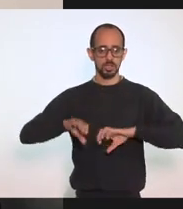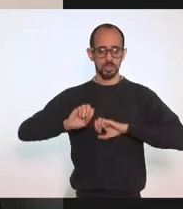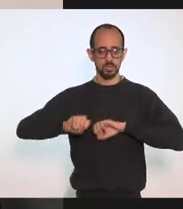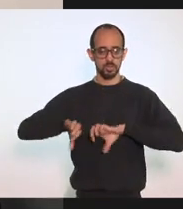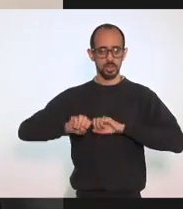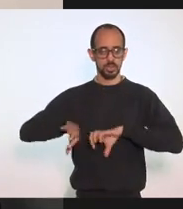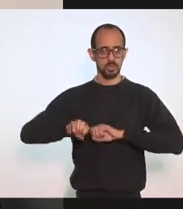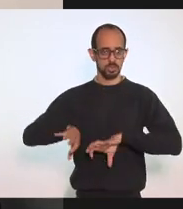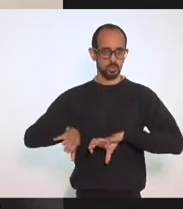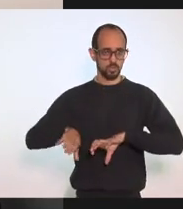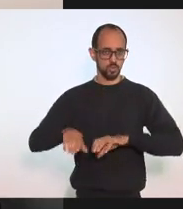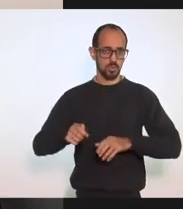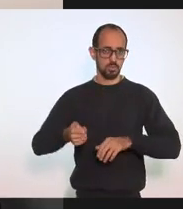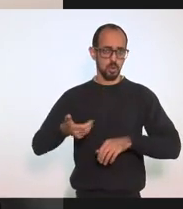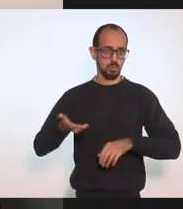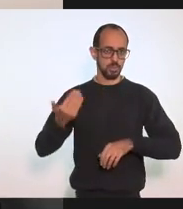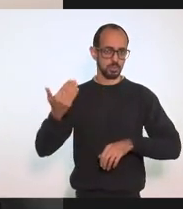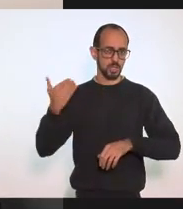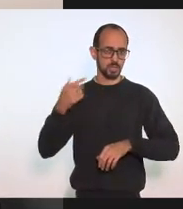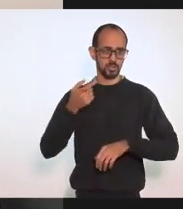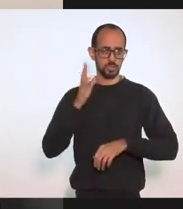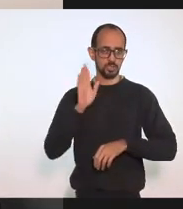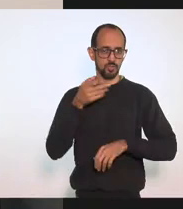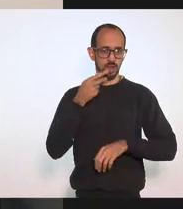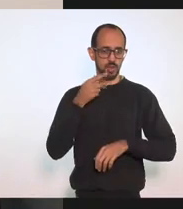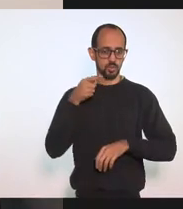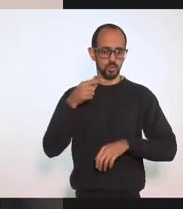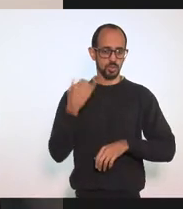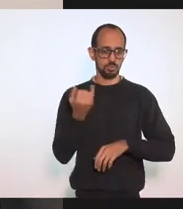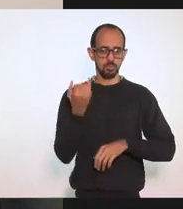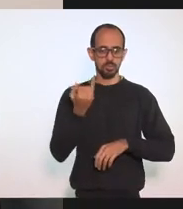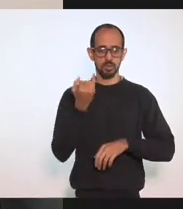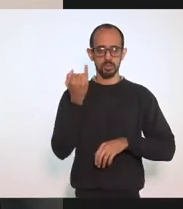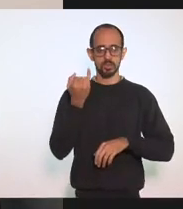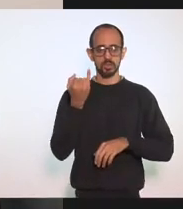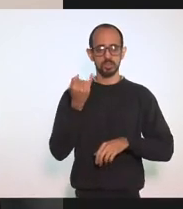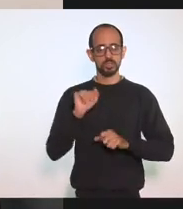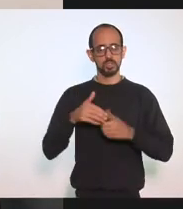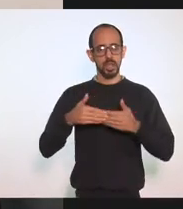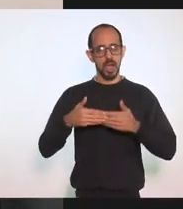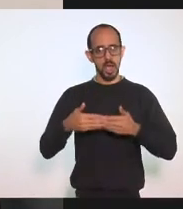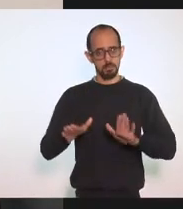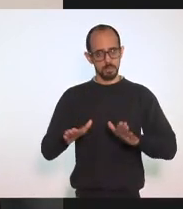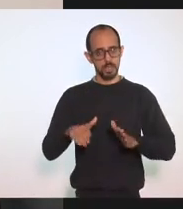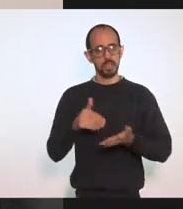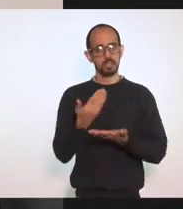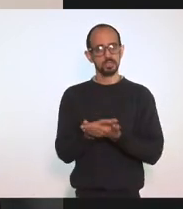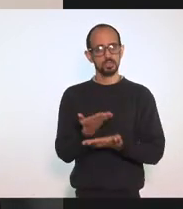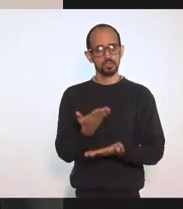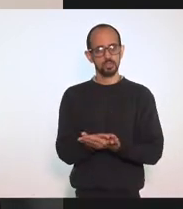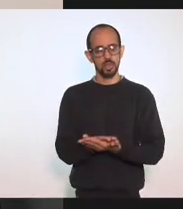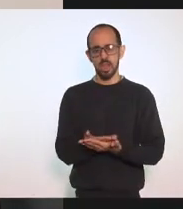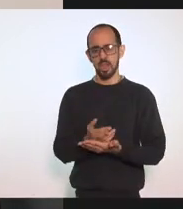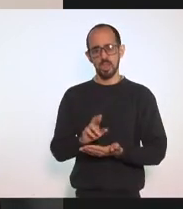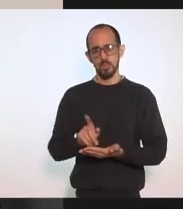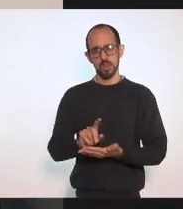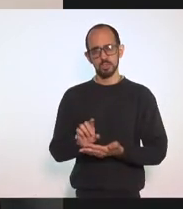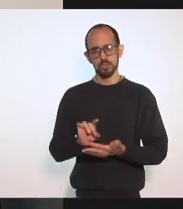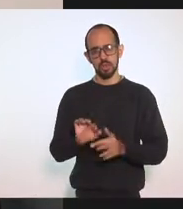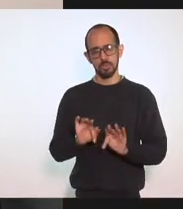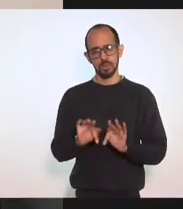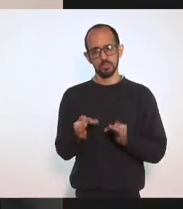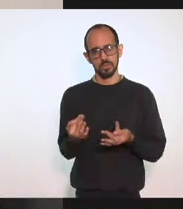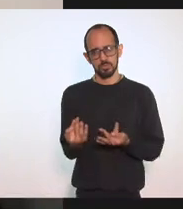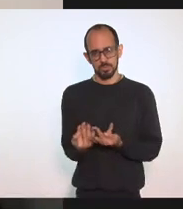Agora há pouco Nós já falamos Da importância Que tem A abertura Da escola Não só Para as famílias